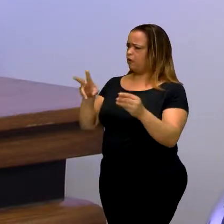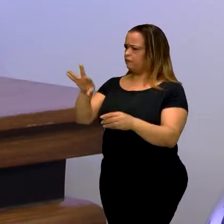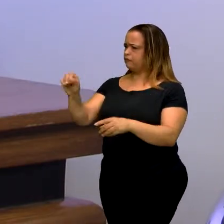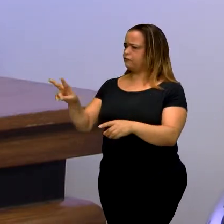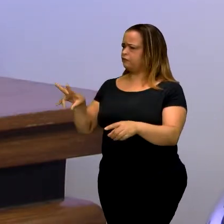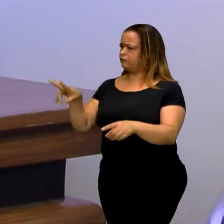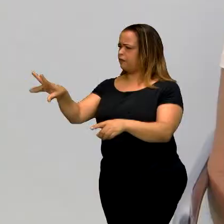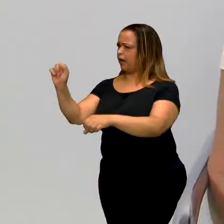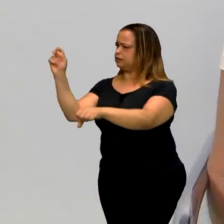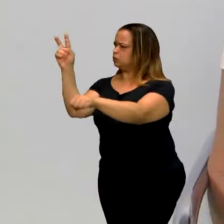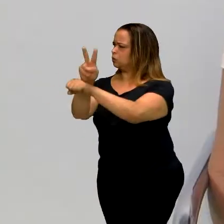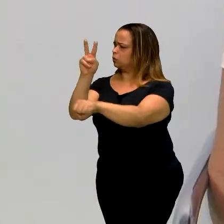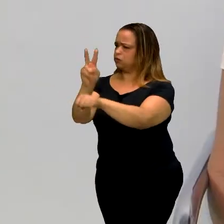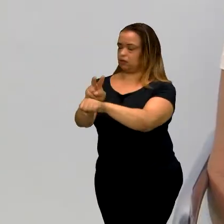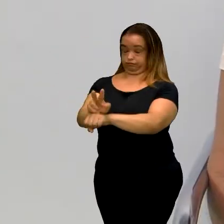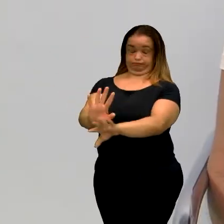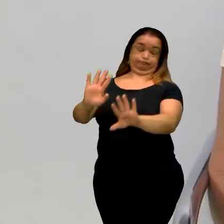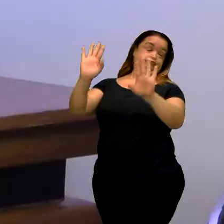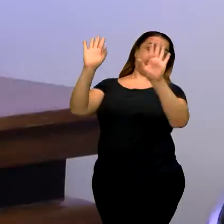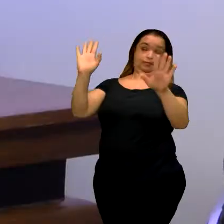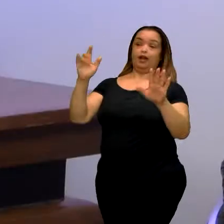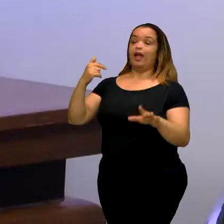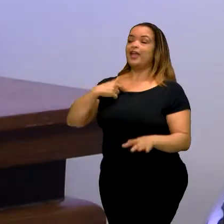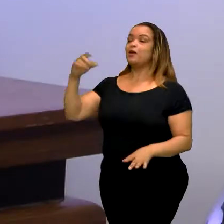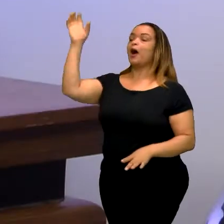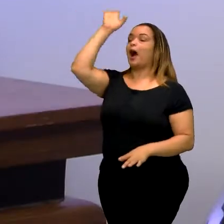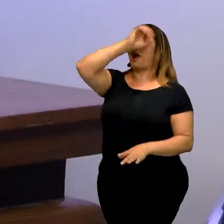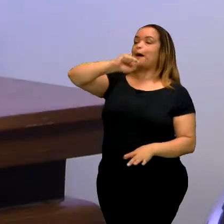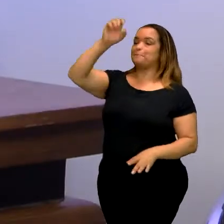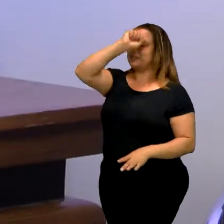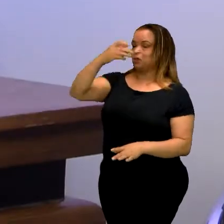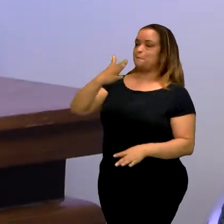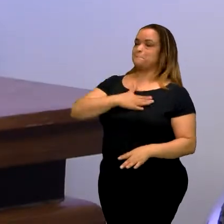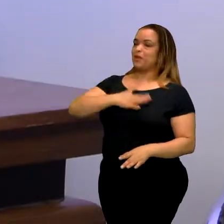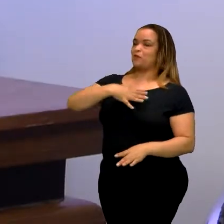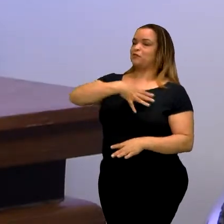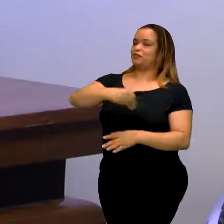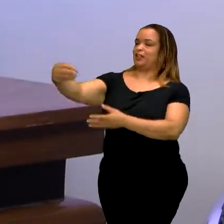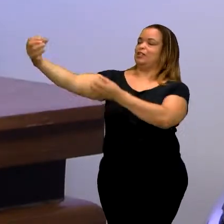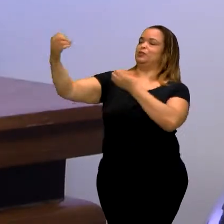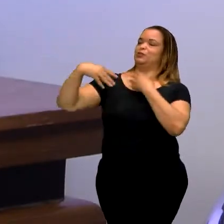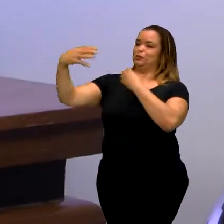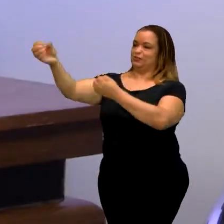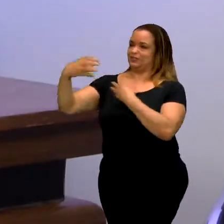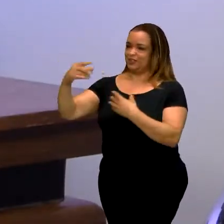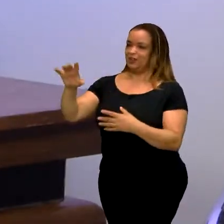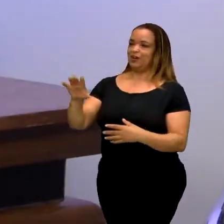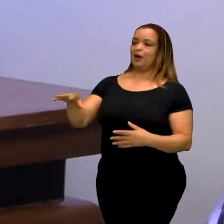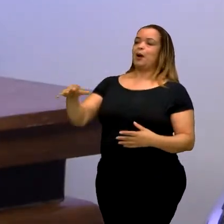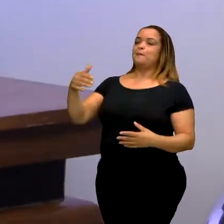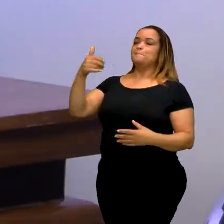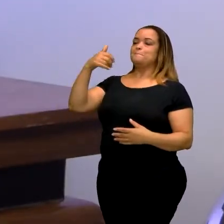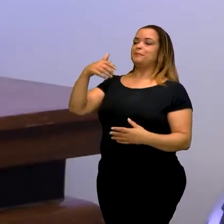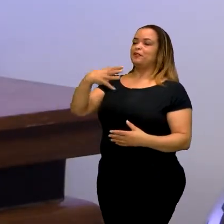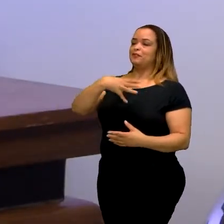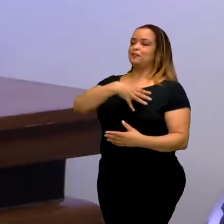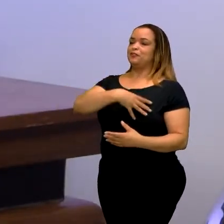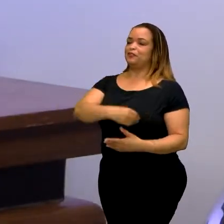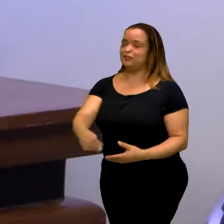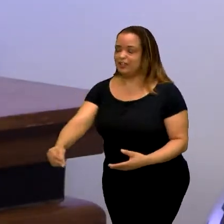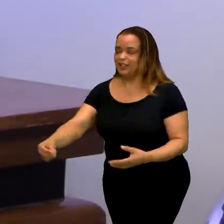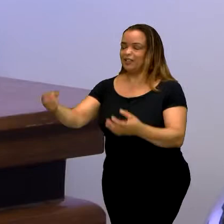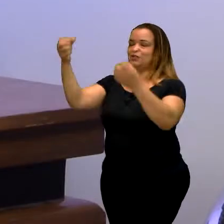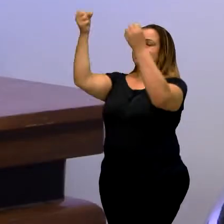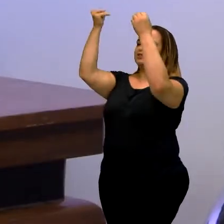Olha que interessante, gente. E aí eu aprendi muito com o meu filho, conforme ele foi crescendo, ele foi me falando que o passarinho faz